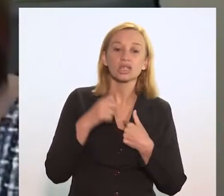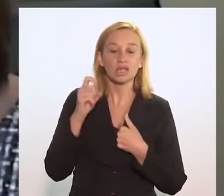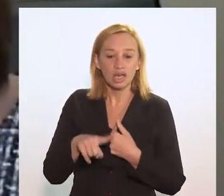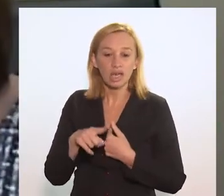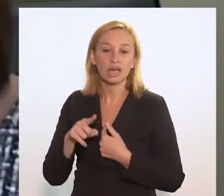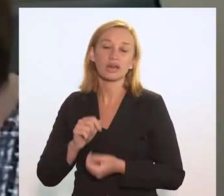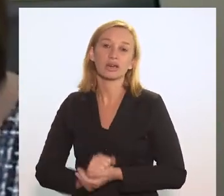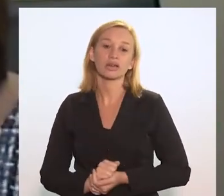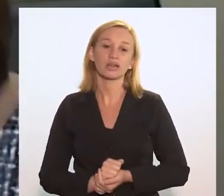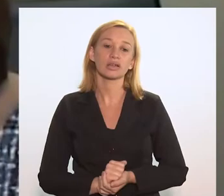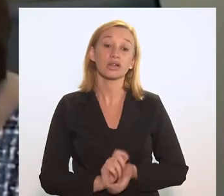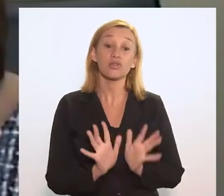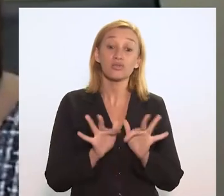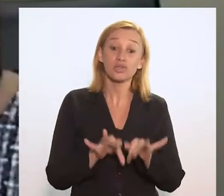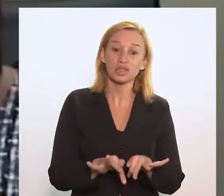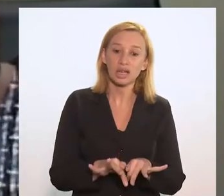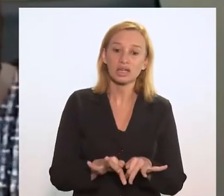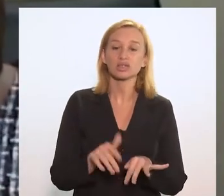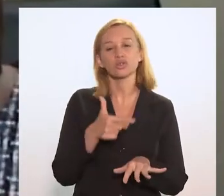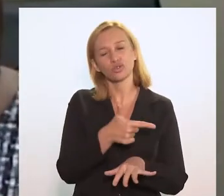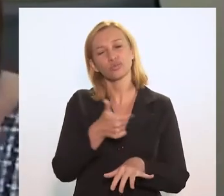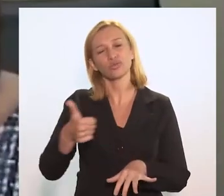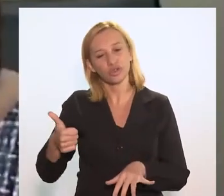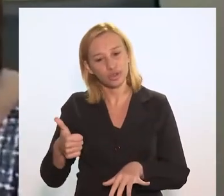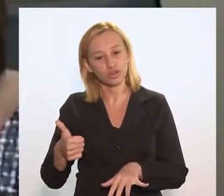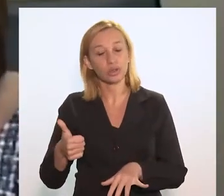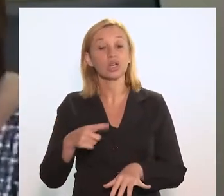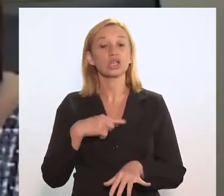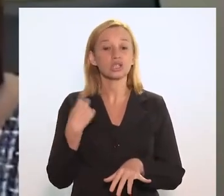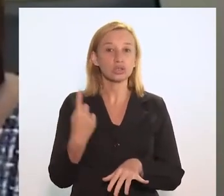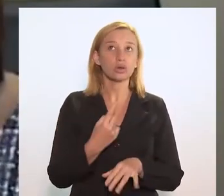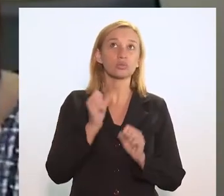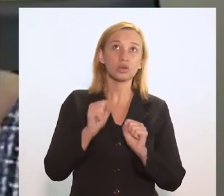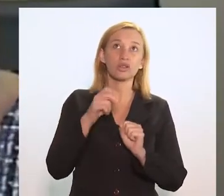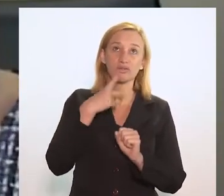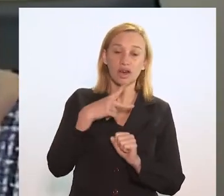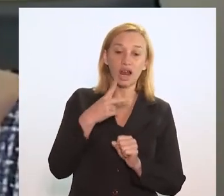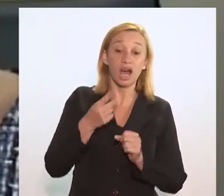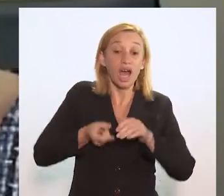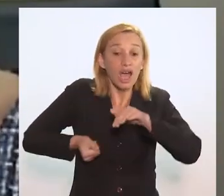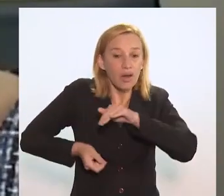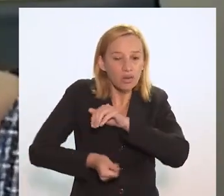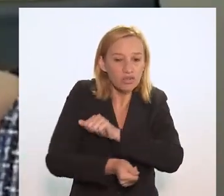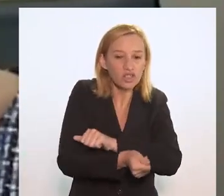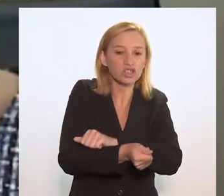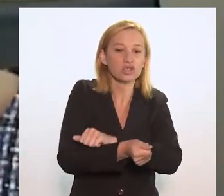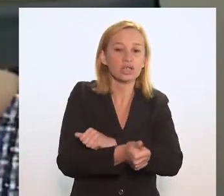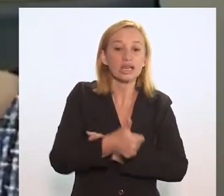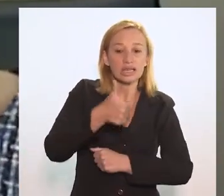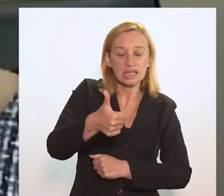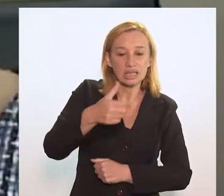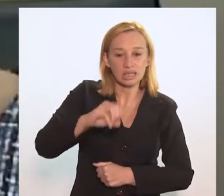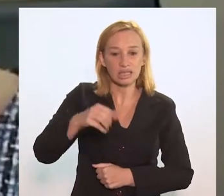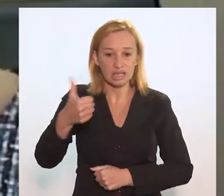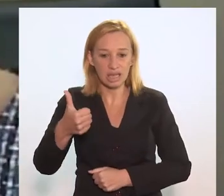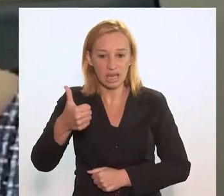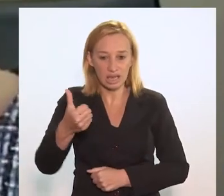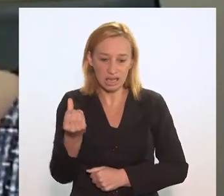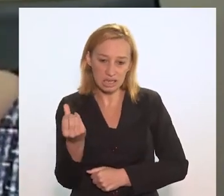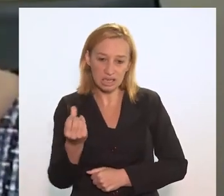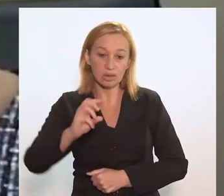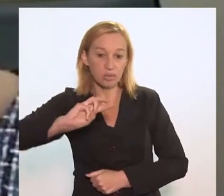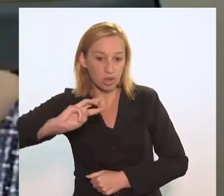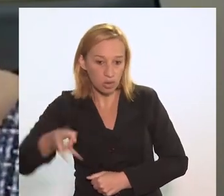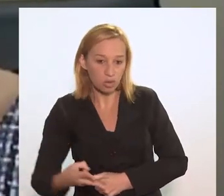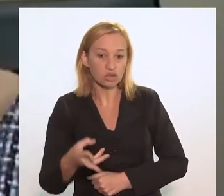desejo que, ao final, ainda em 2021, se nós considerarmos que é um investimento de 106